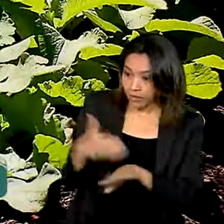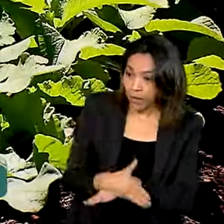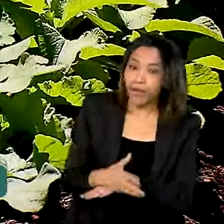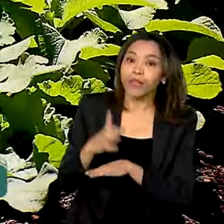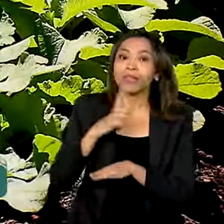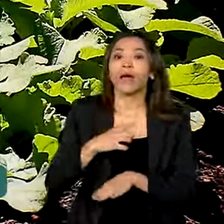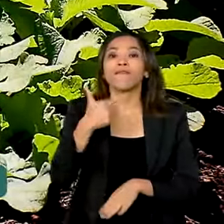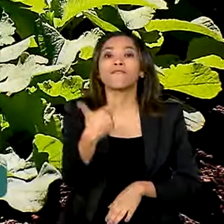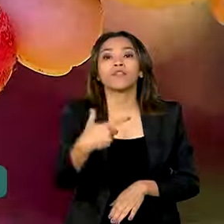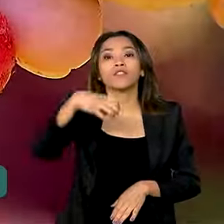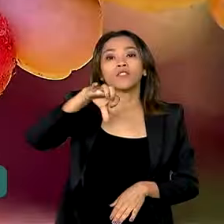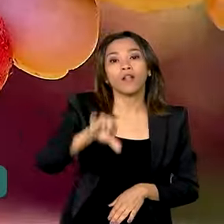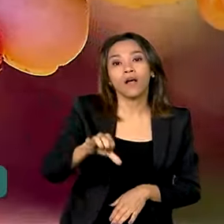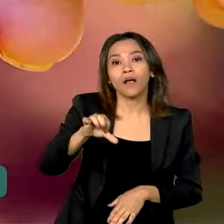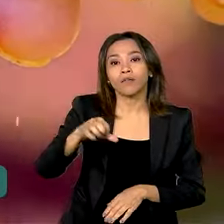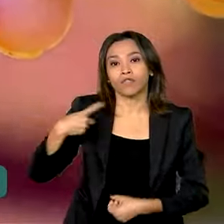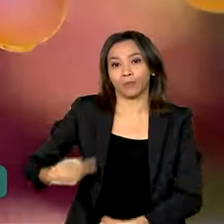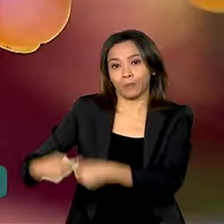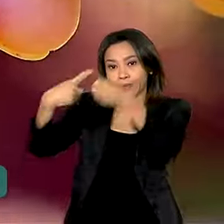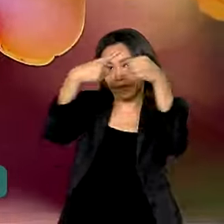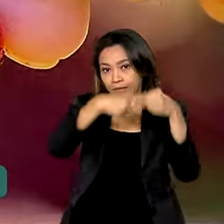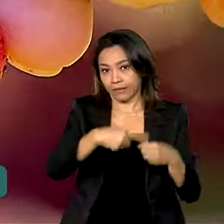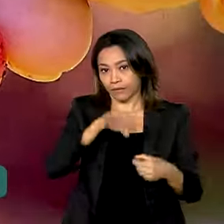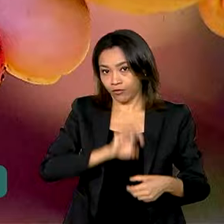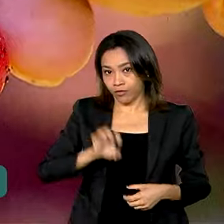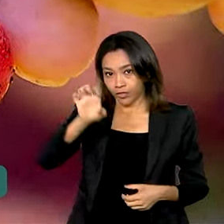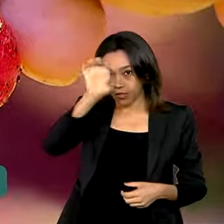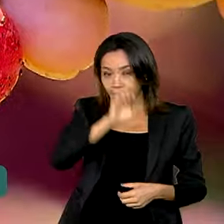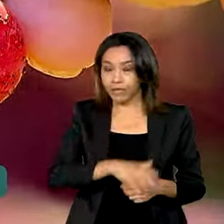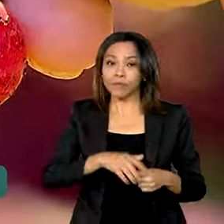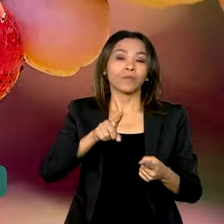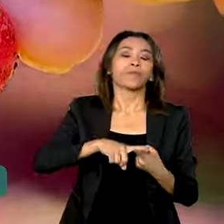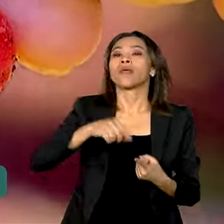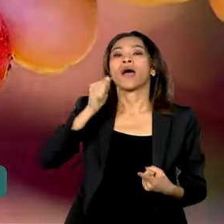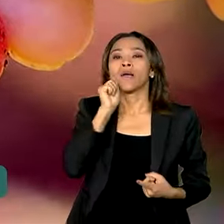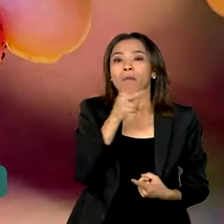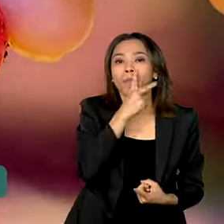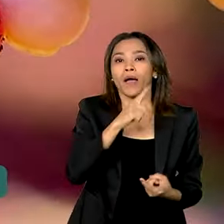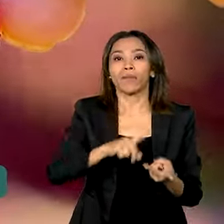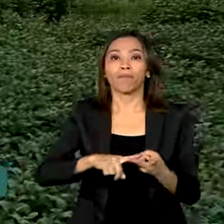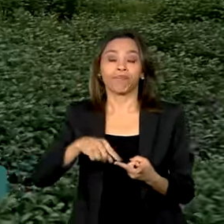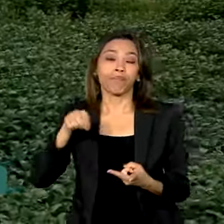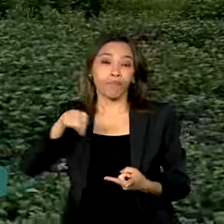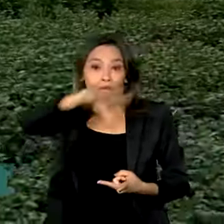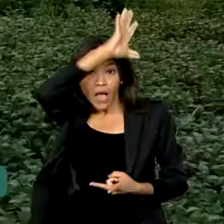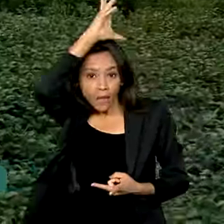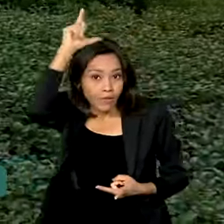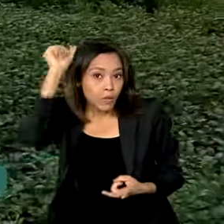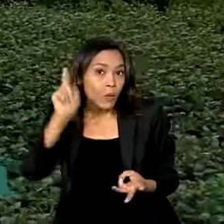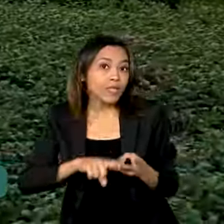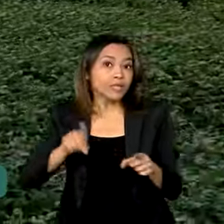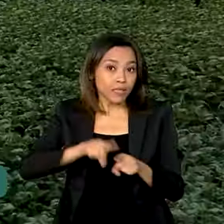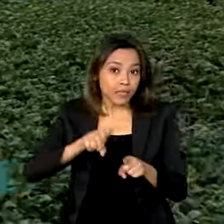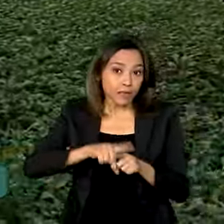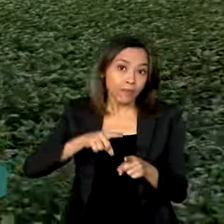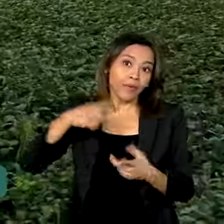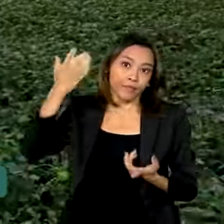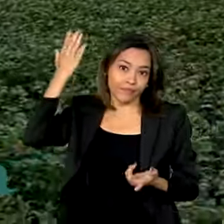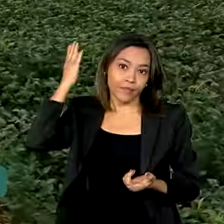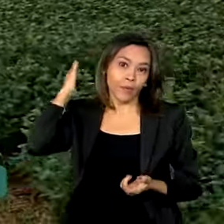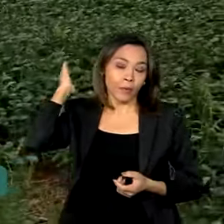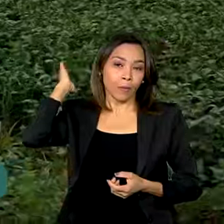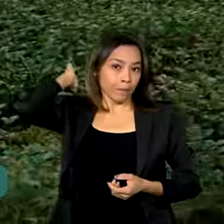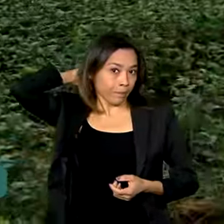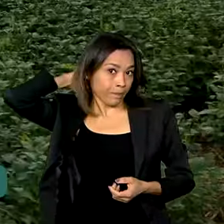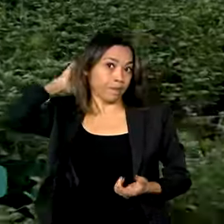29 municípios dos estados do Amapá, Amazonas e Pará e mais 87 áreas